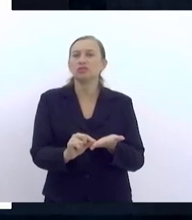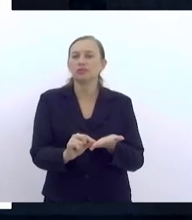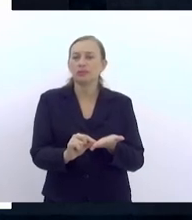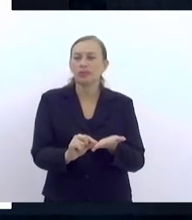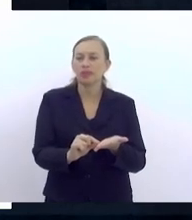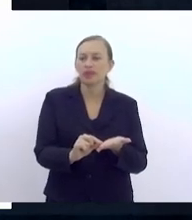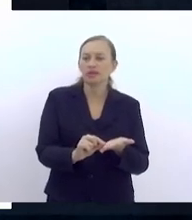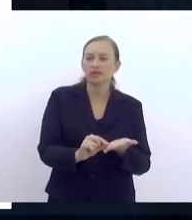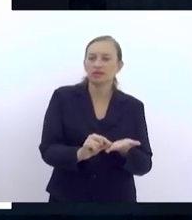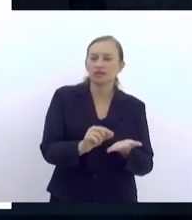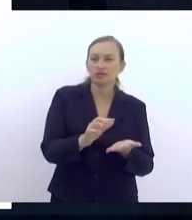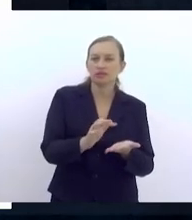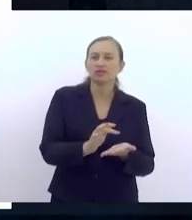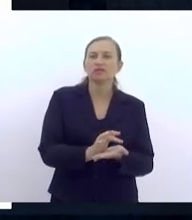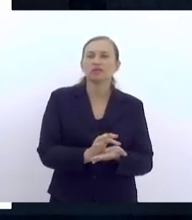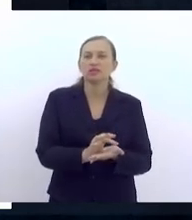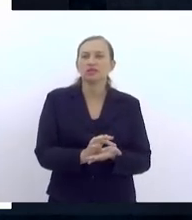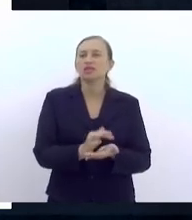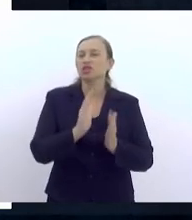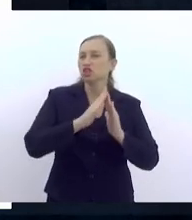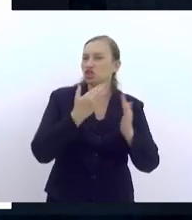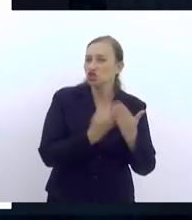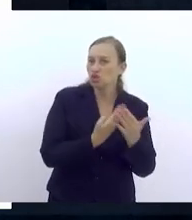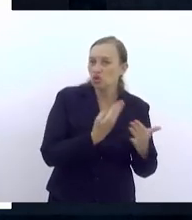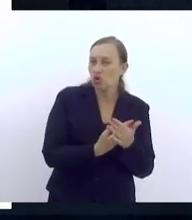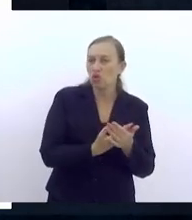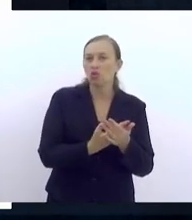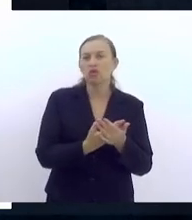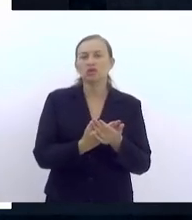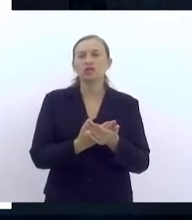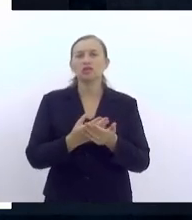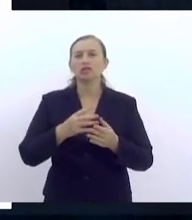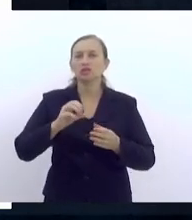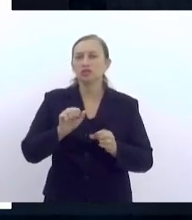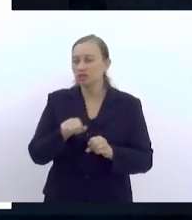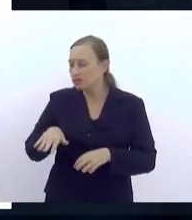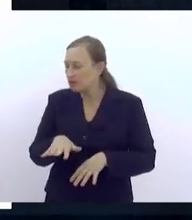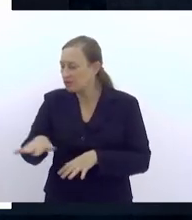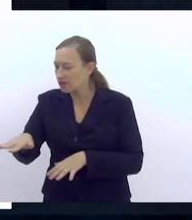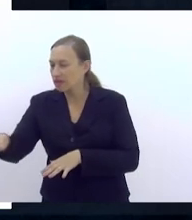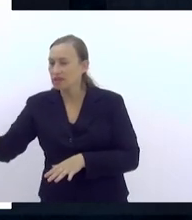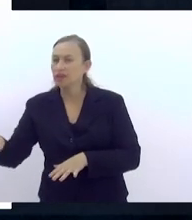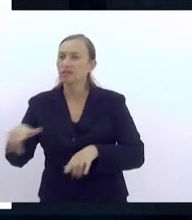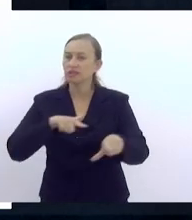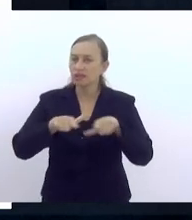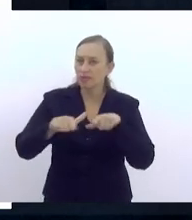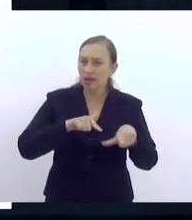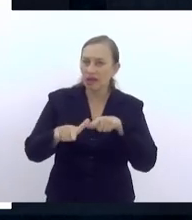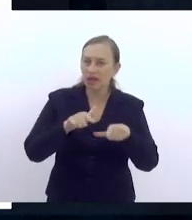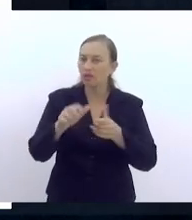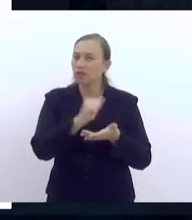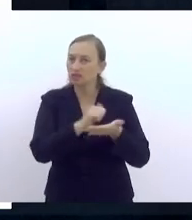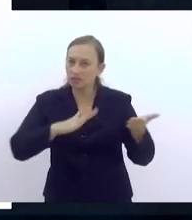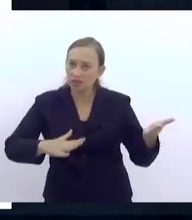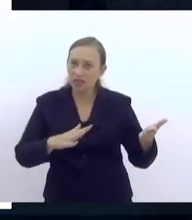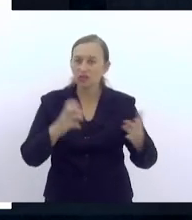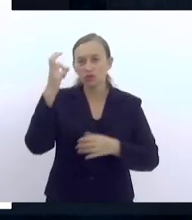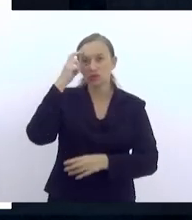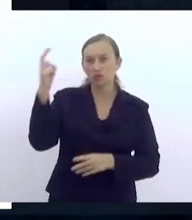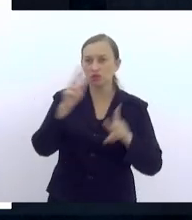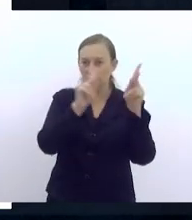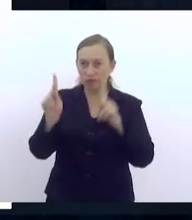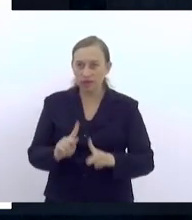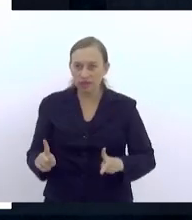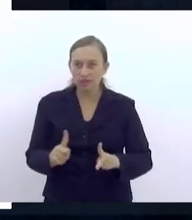casos, estudos de casos, de escolas, enfim, e comunidades que trabalharam com atividades de cultura de paz.